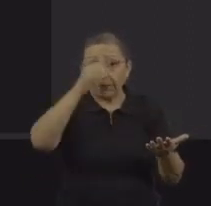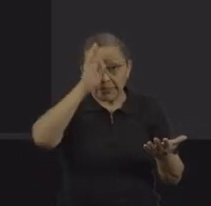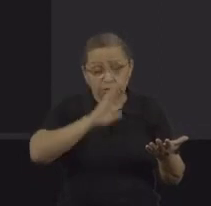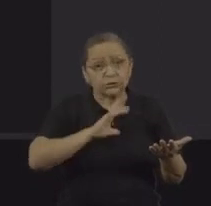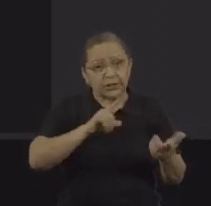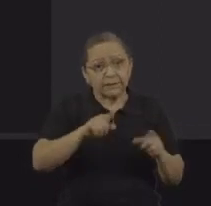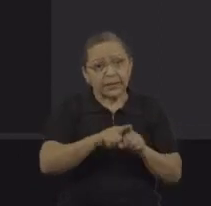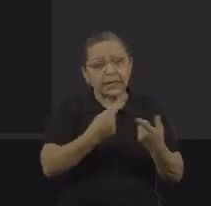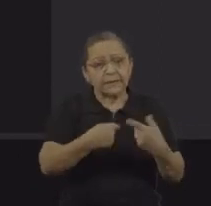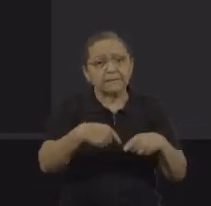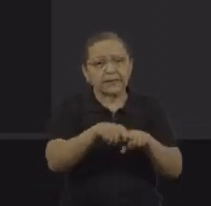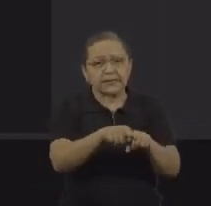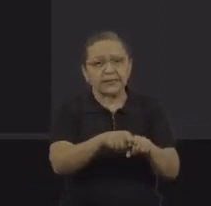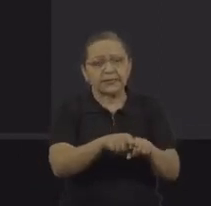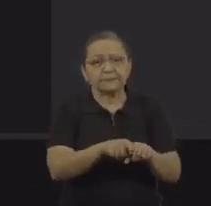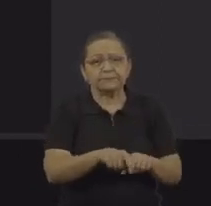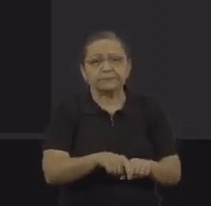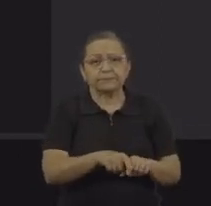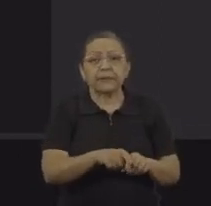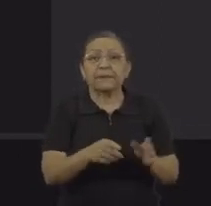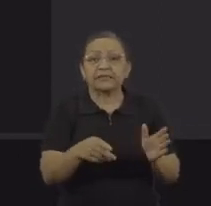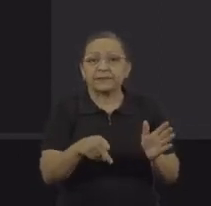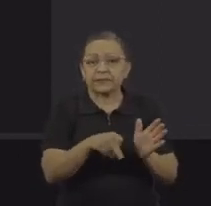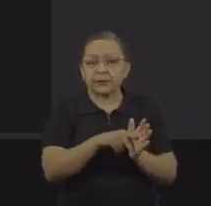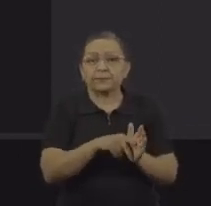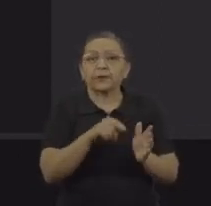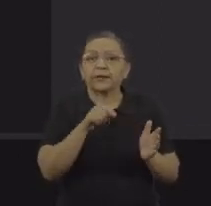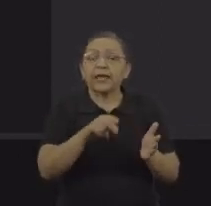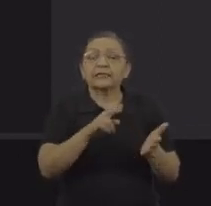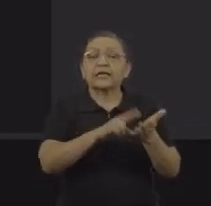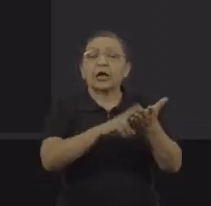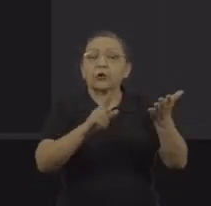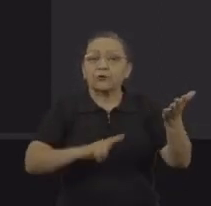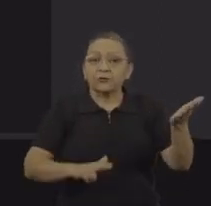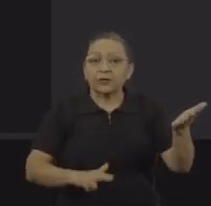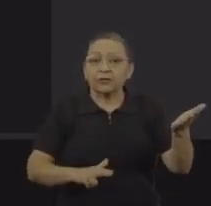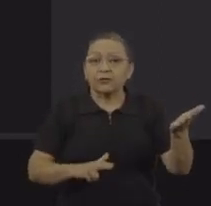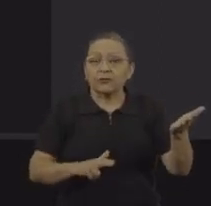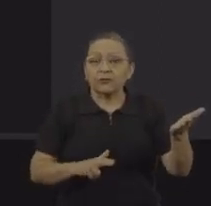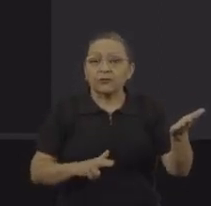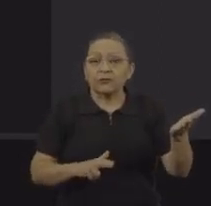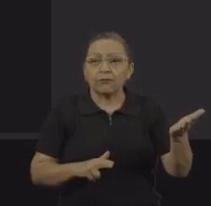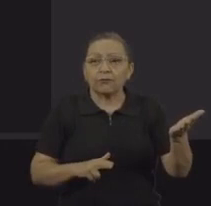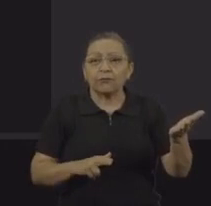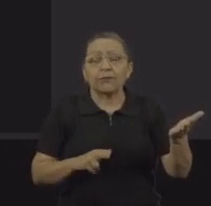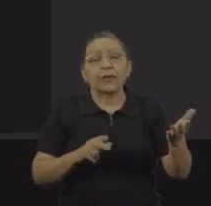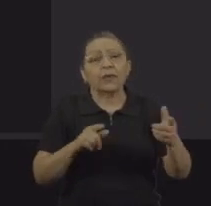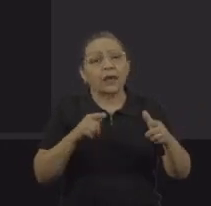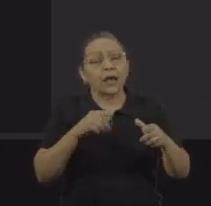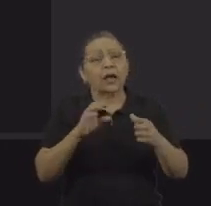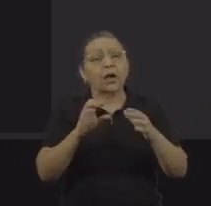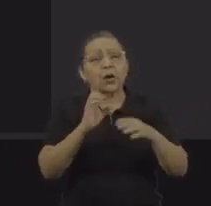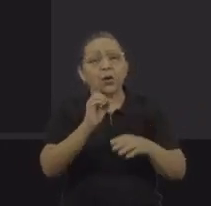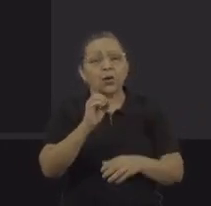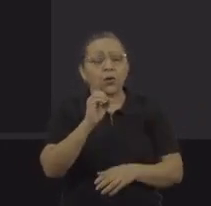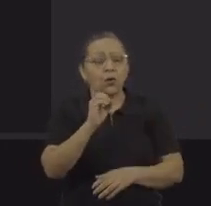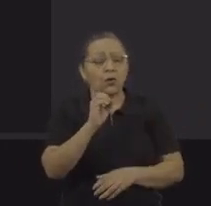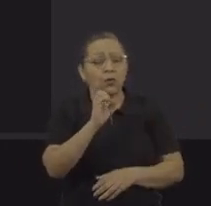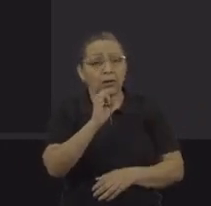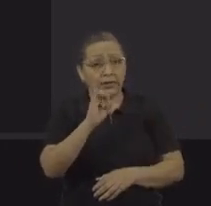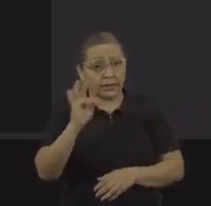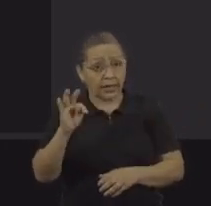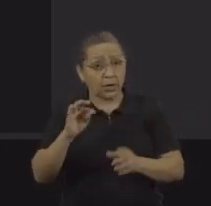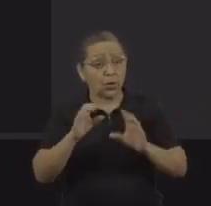signatária. E dessa convenção, a Organização Internacional do Trabalho traz os